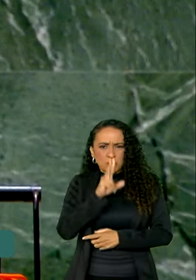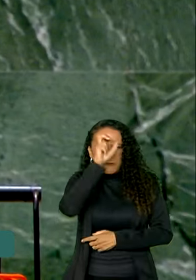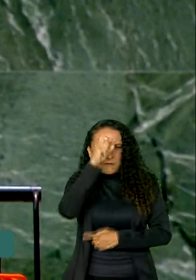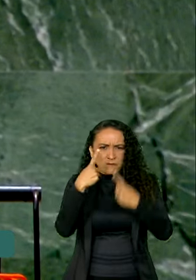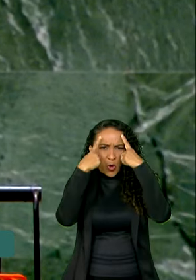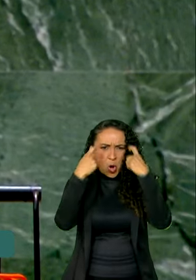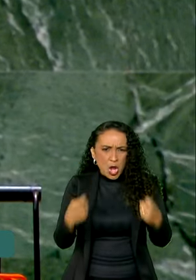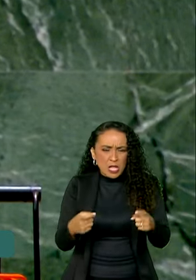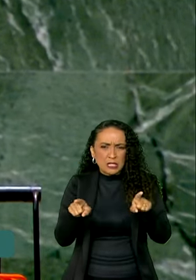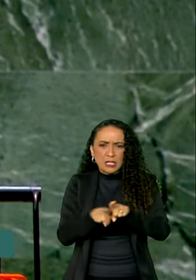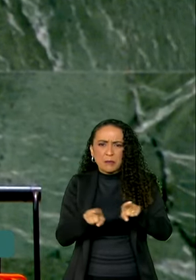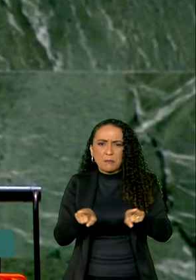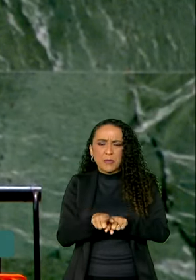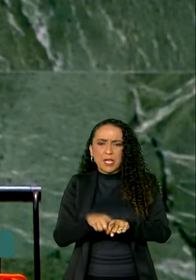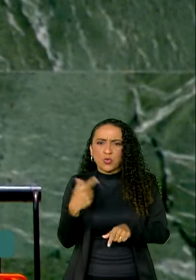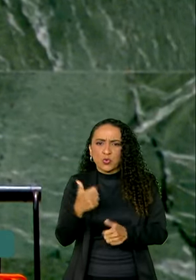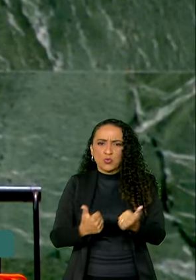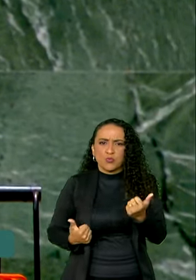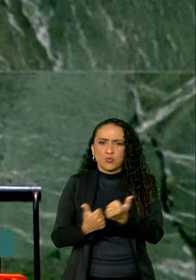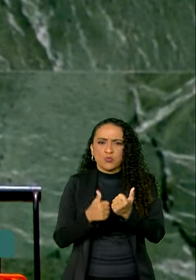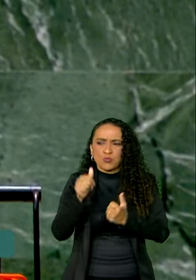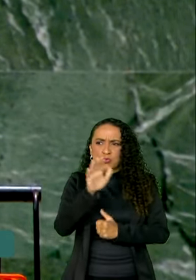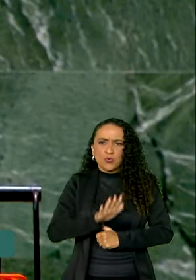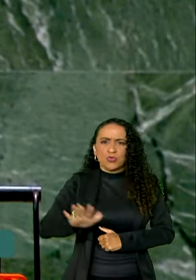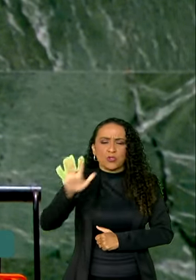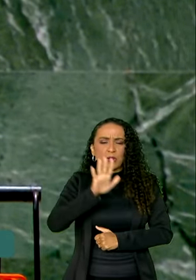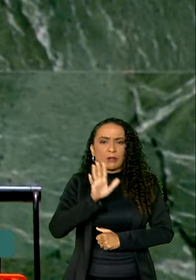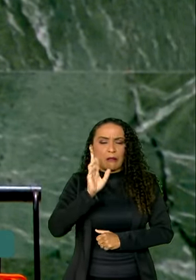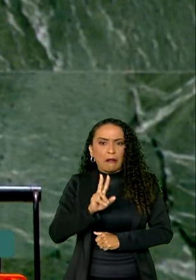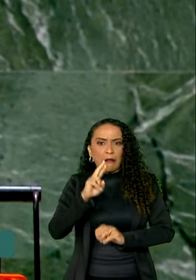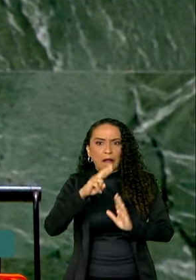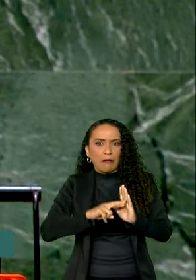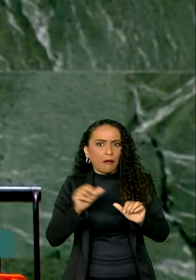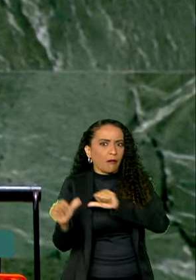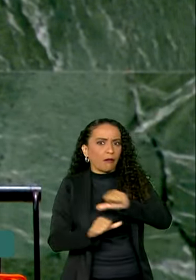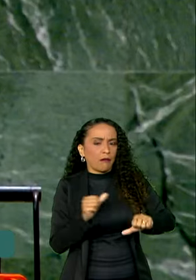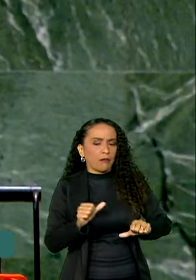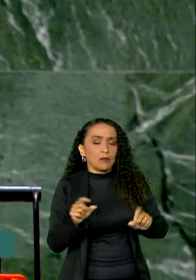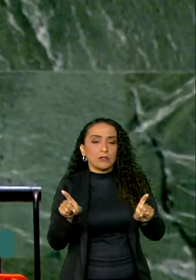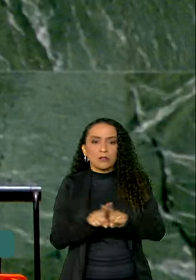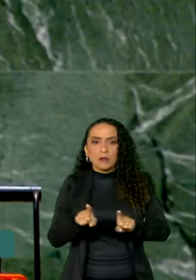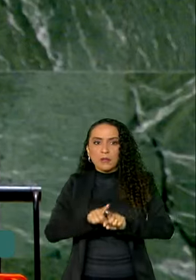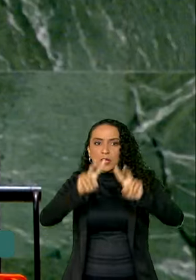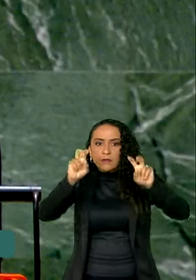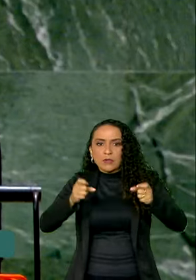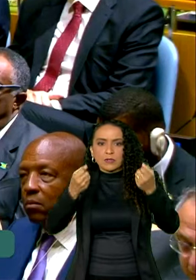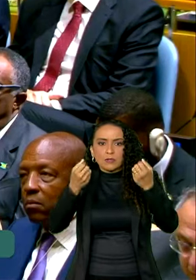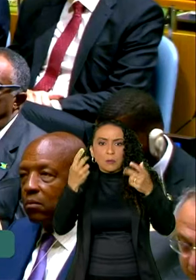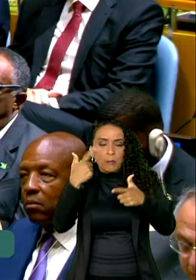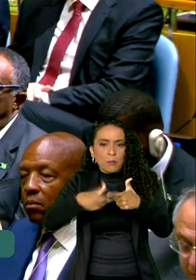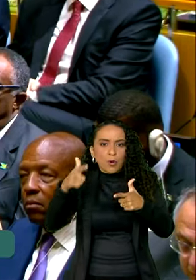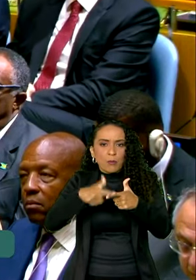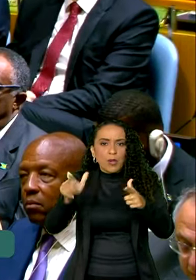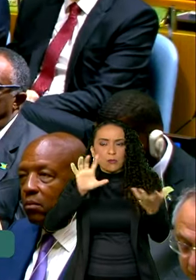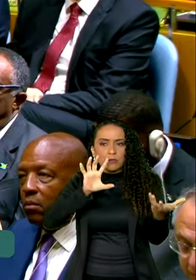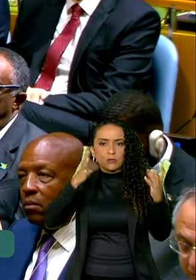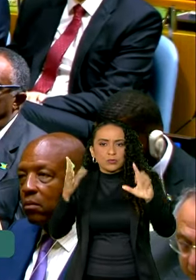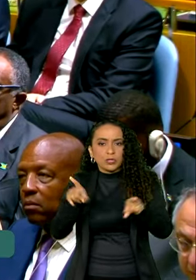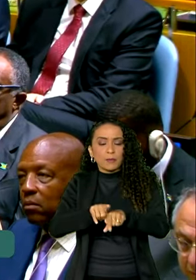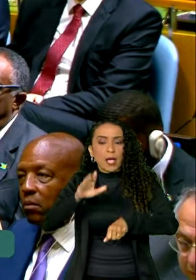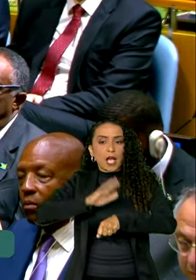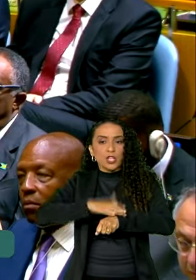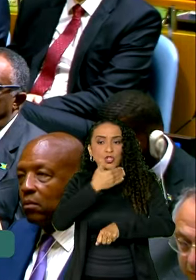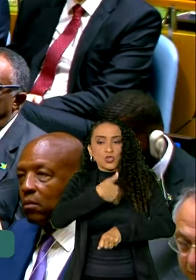amparo no direito internacional está se tornando a regra. E falou da crise climática global e das ações do seu